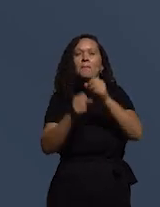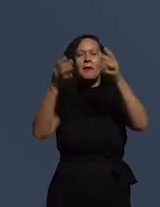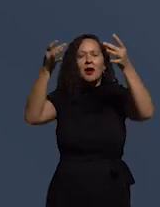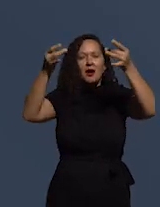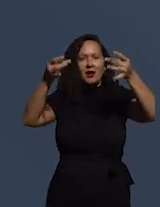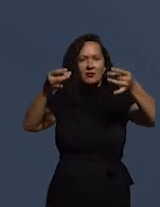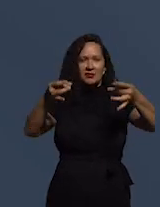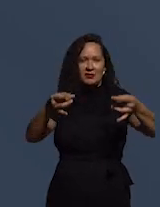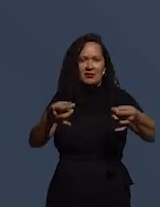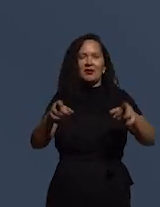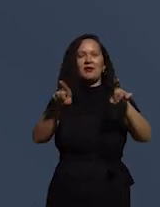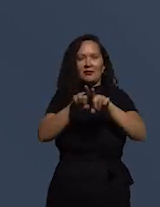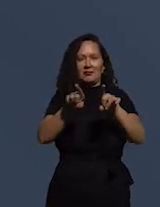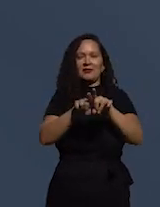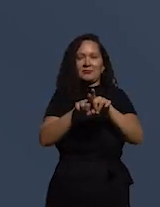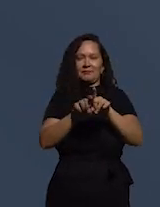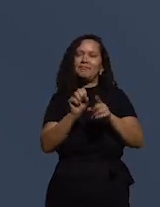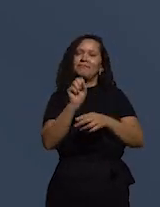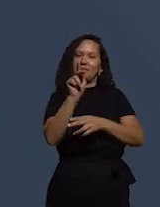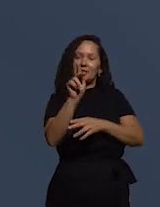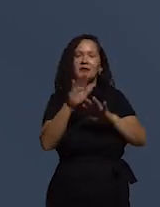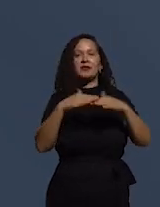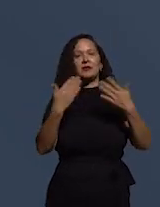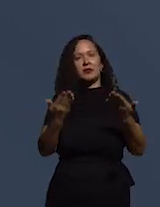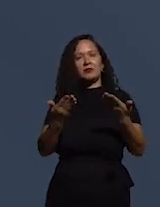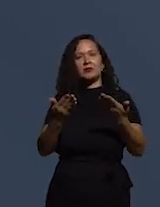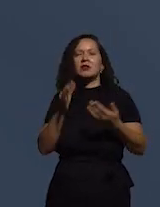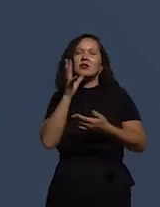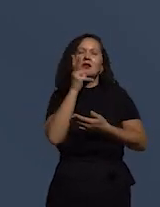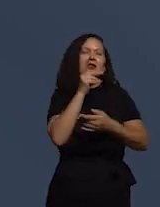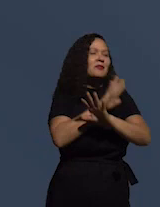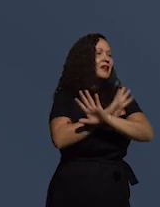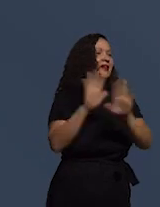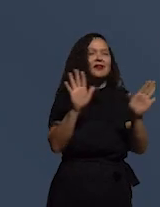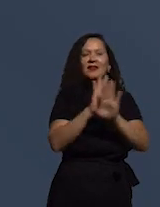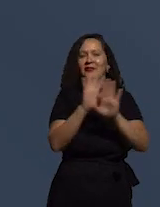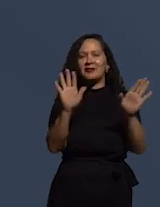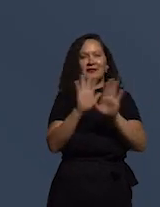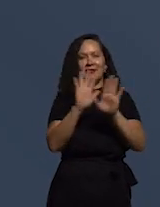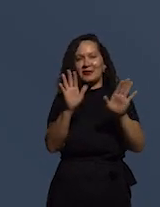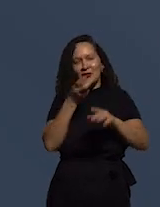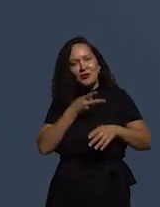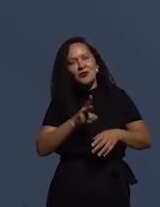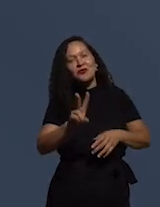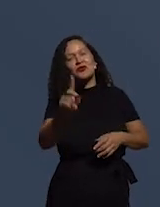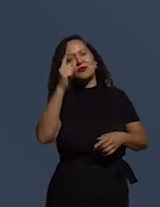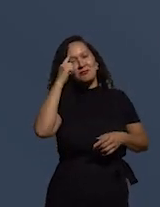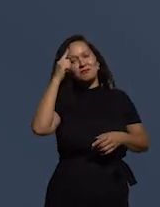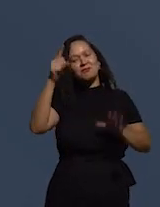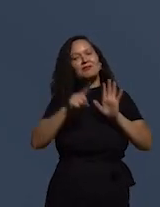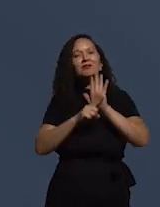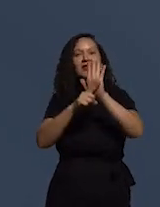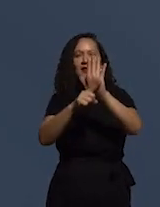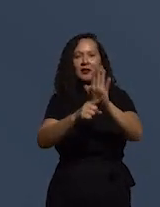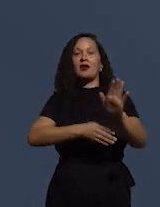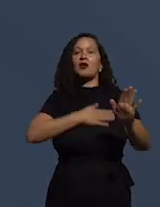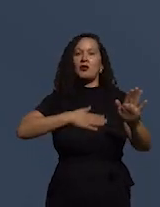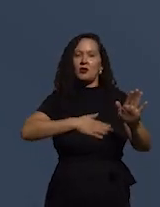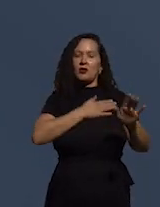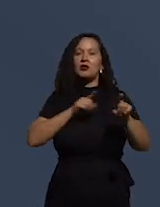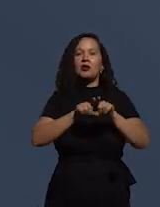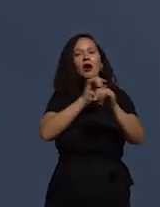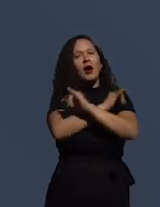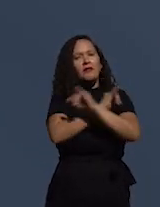desdobramentos. Então, assim, para não me alongar dentro dessa linha que eu coloquei, eu gostaria de dizer que,